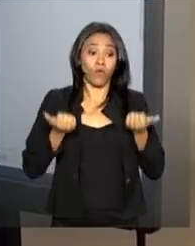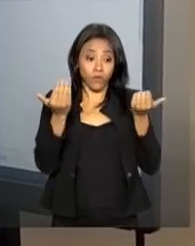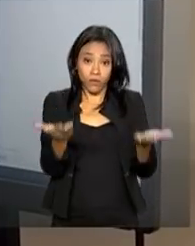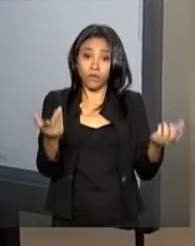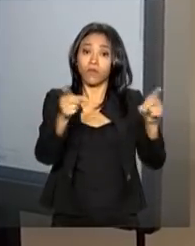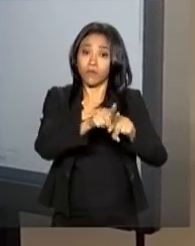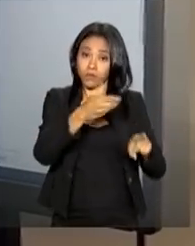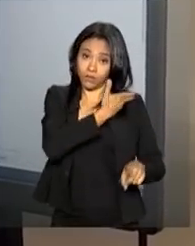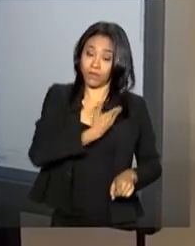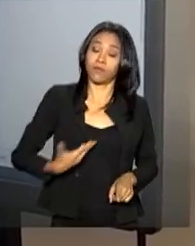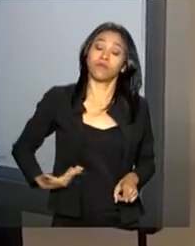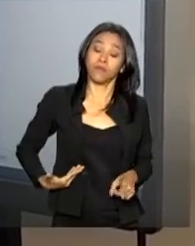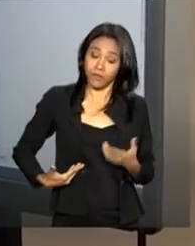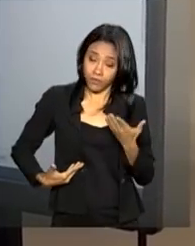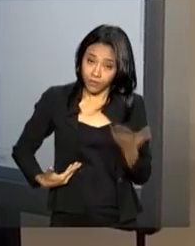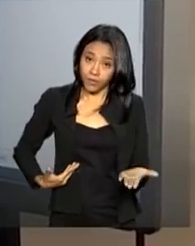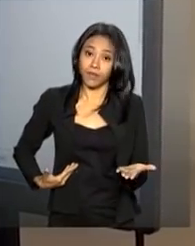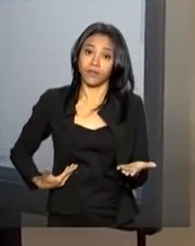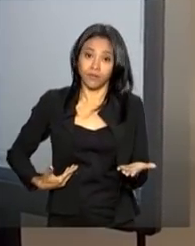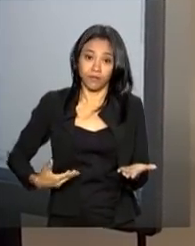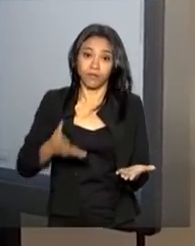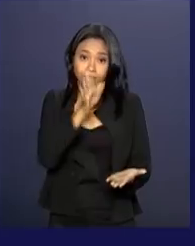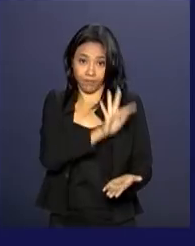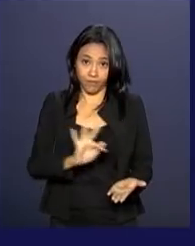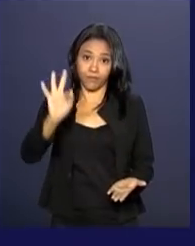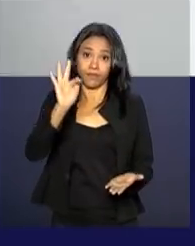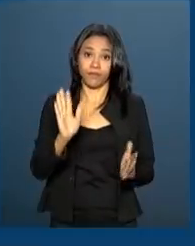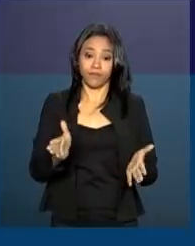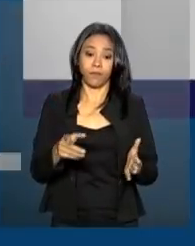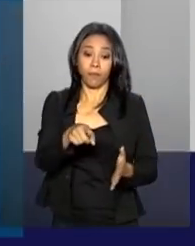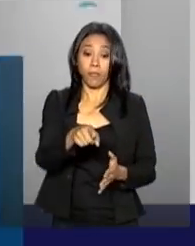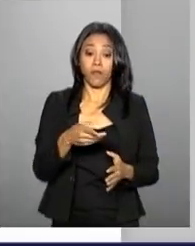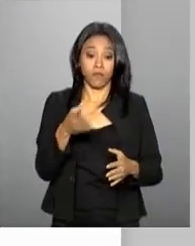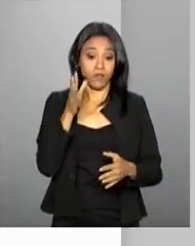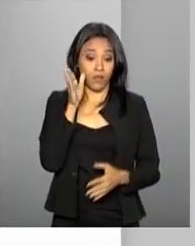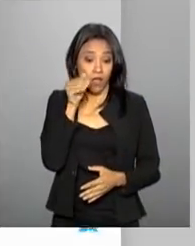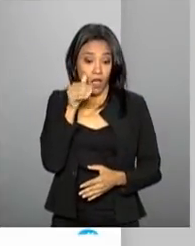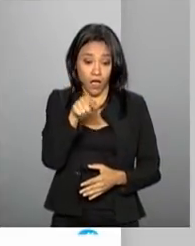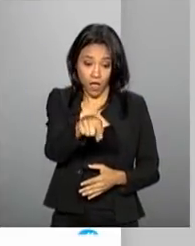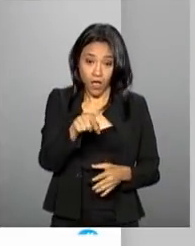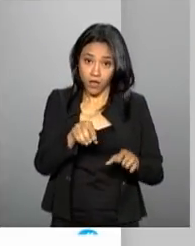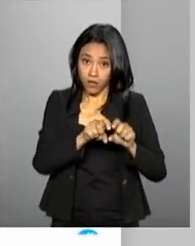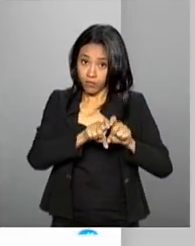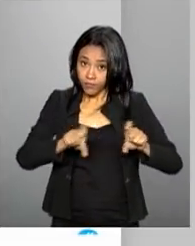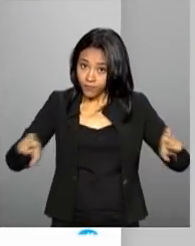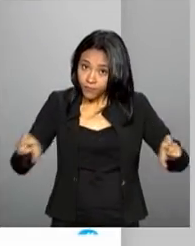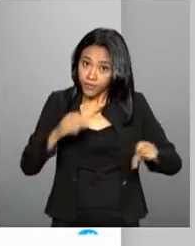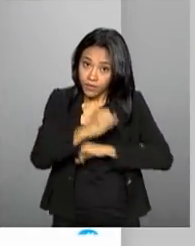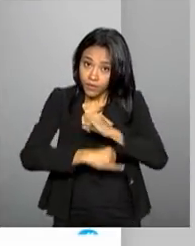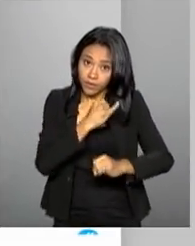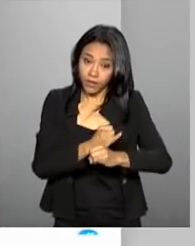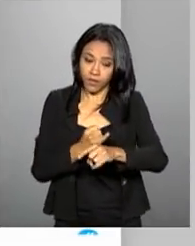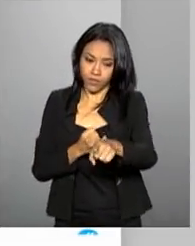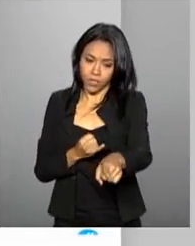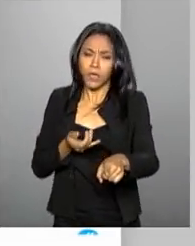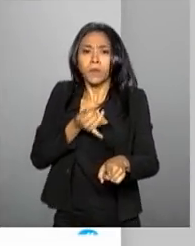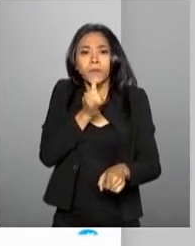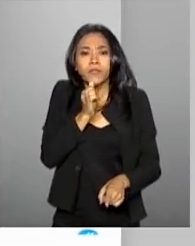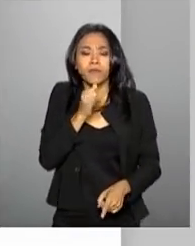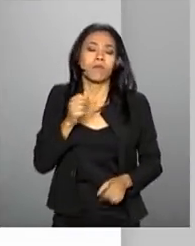serviços públicos prestados à população pelo governo federal. Pelo portal de serviços, o cidadão consegue, por exemplo,